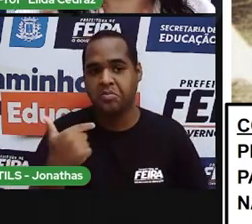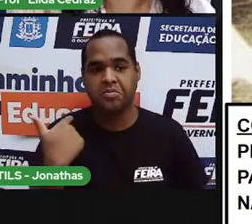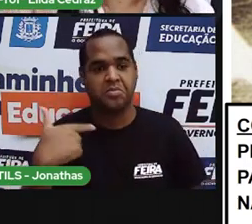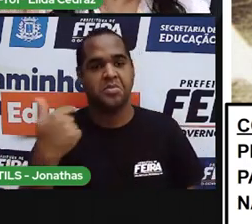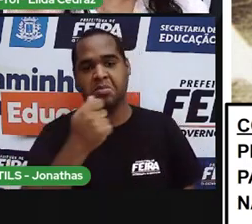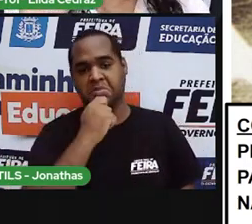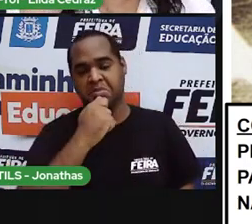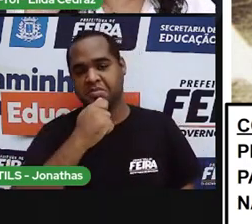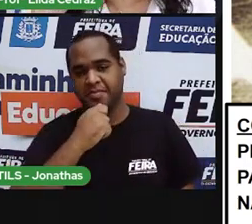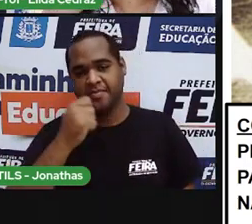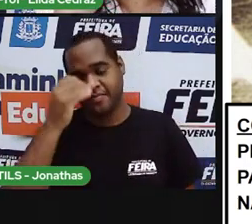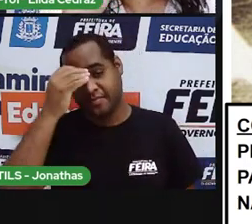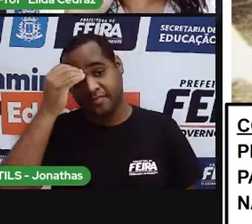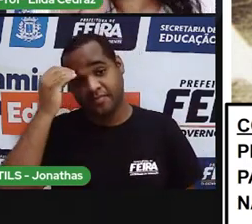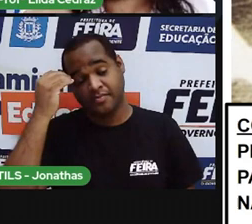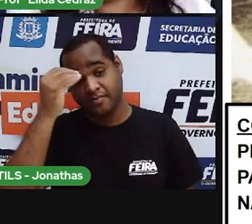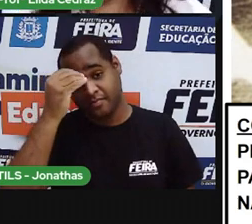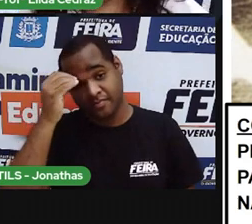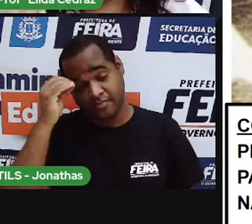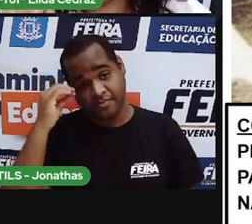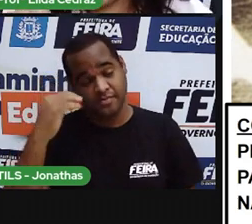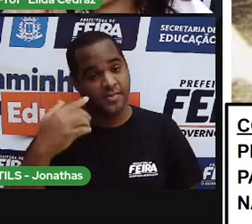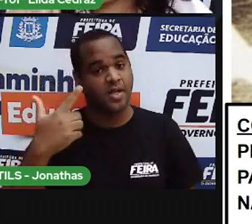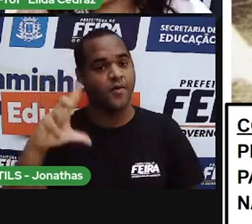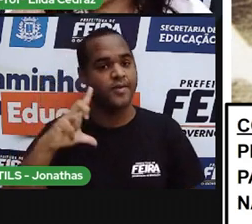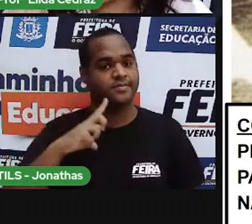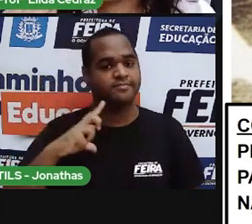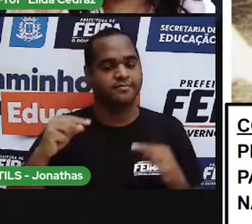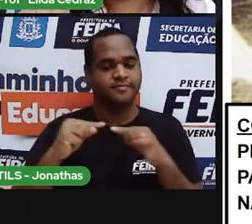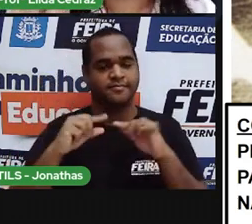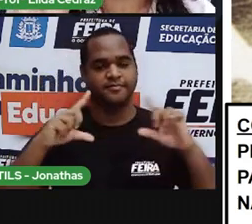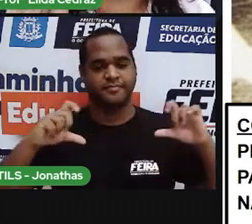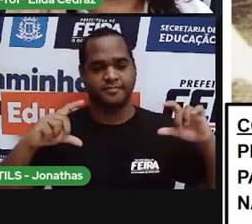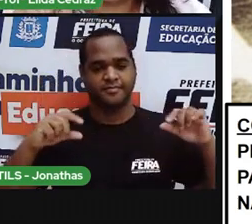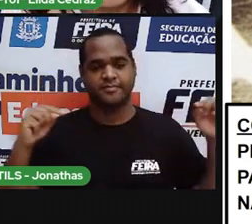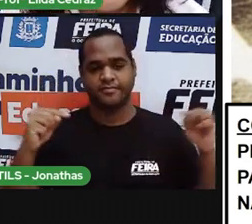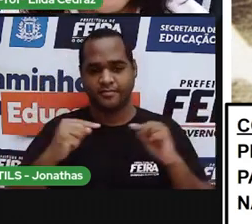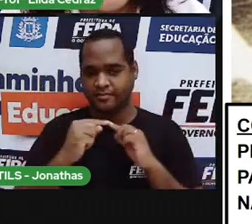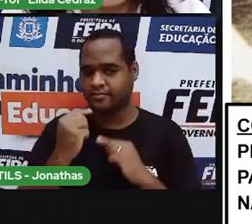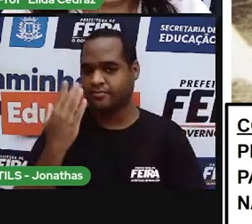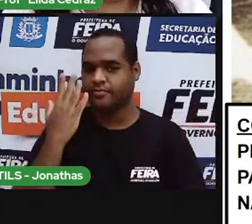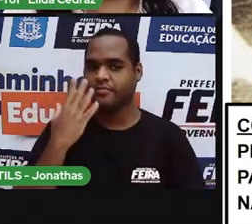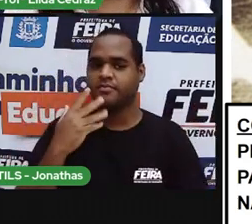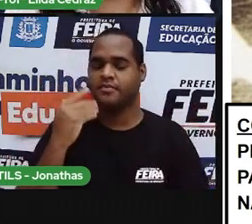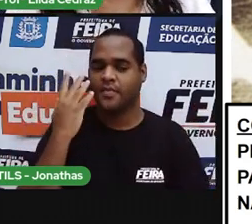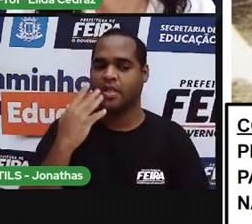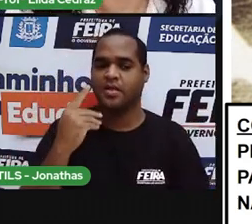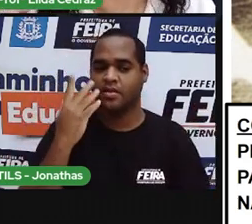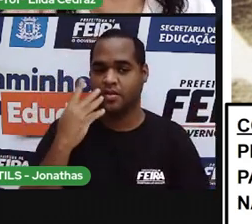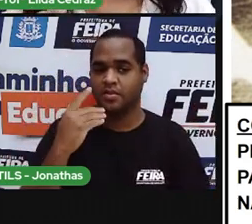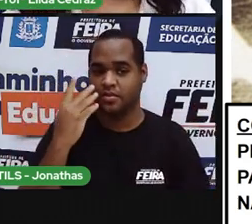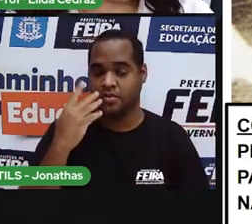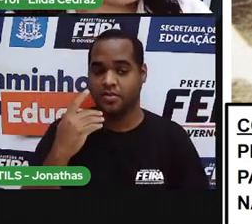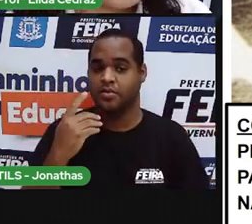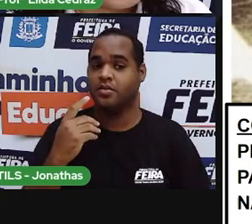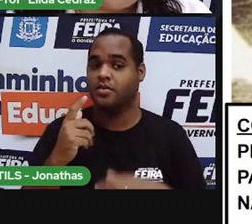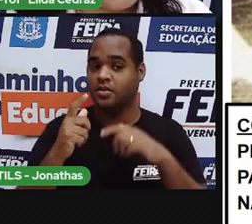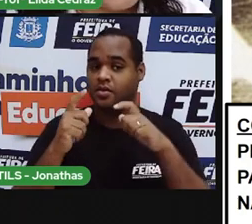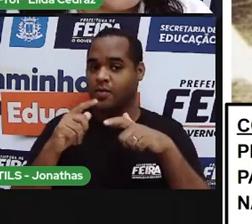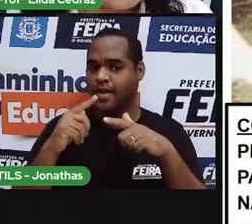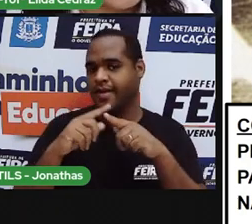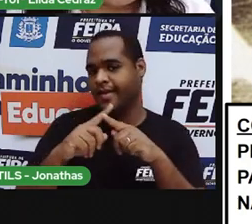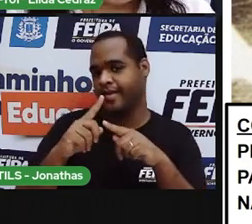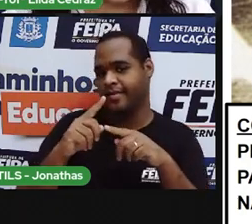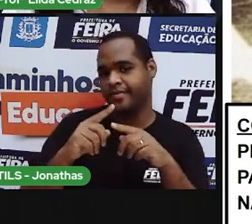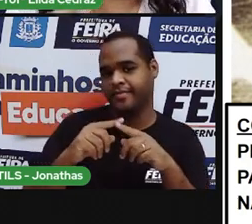E, aqui na última foto, você vai ver criança, uma pista de